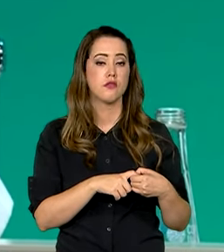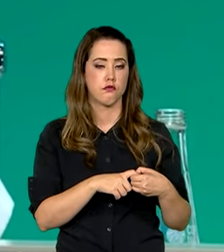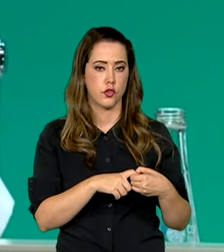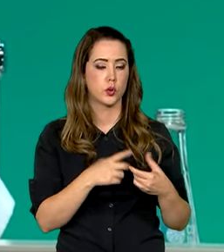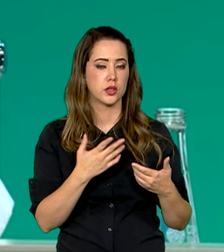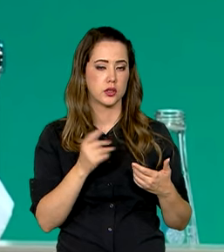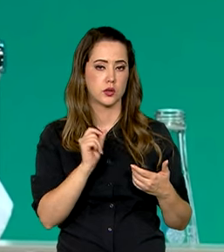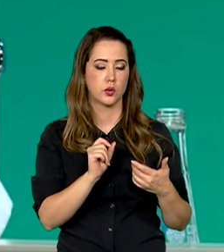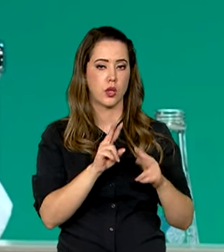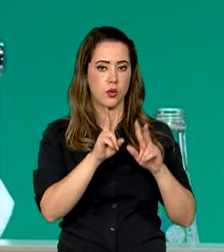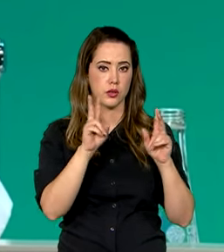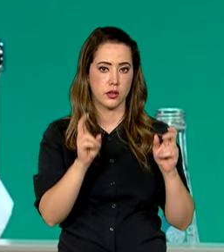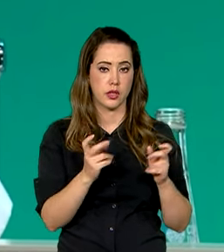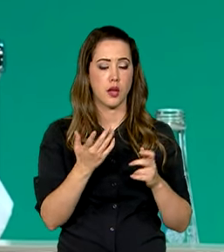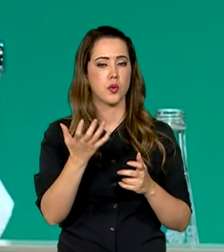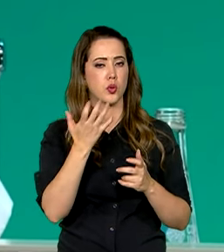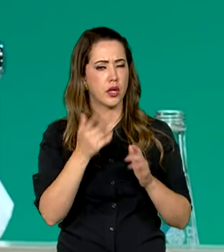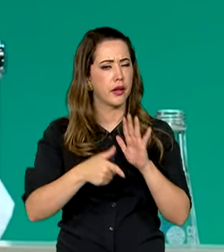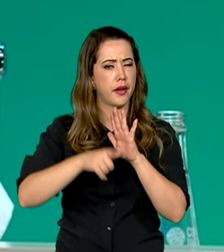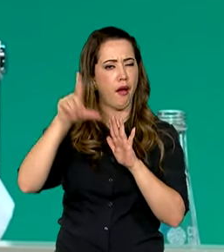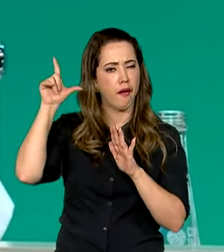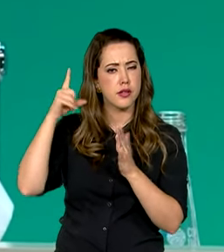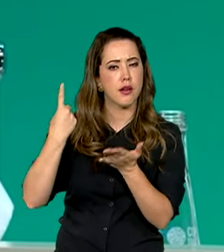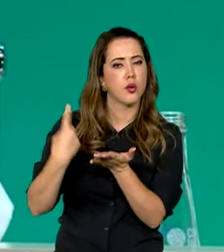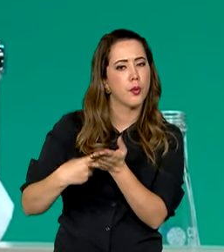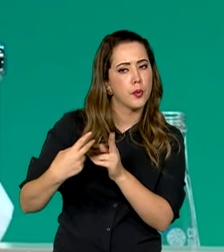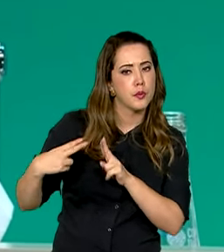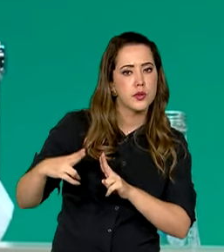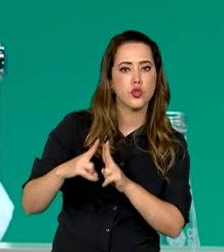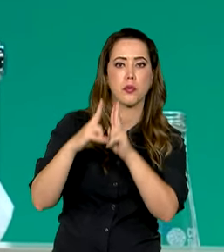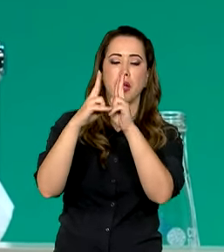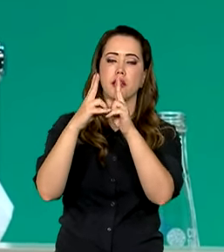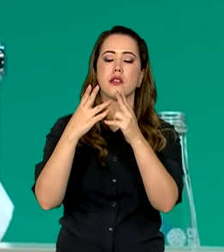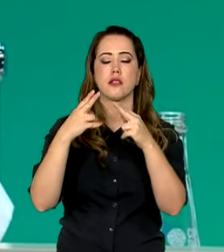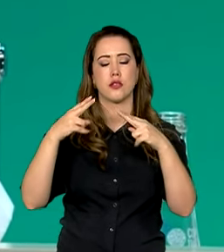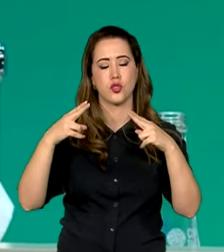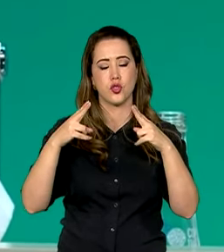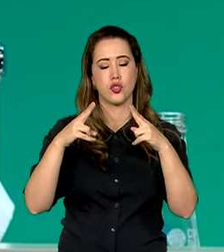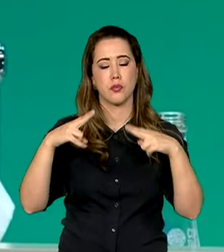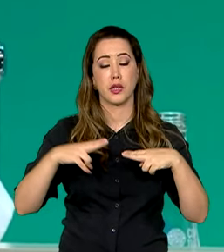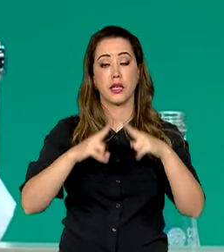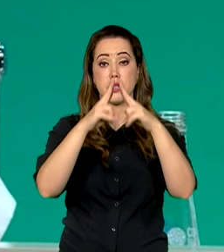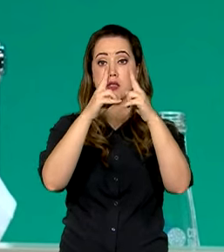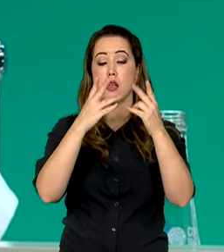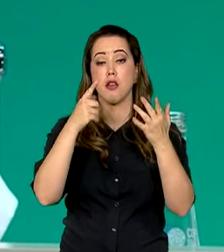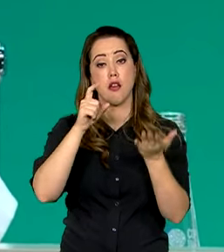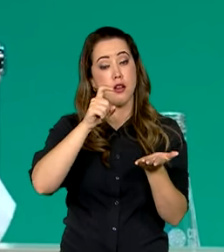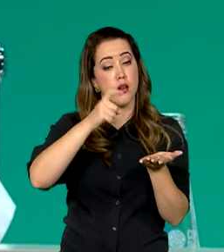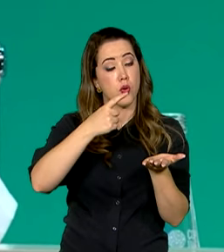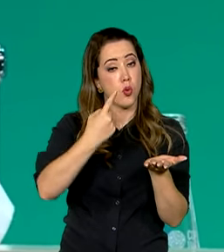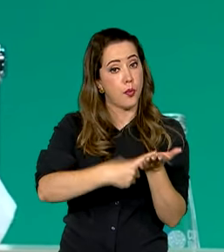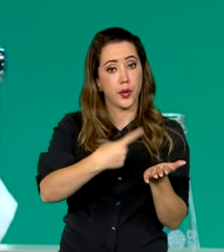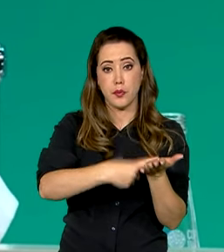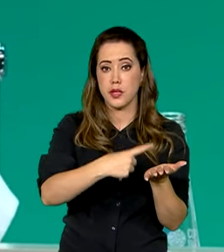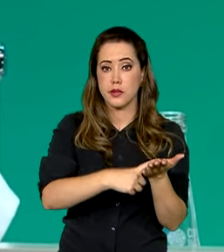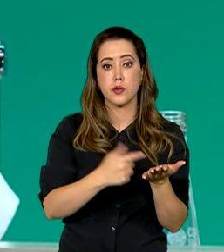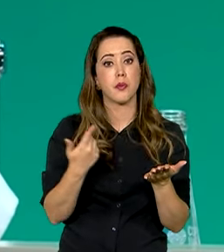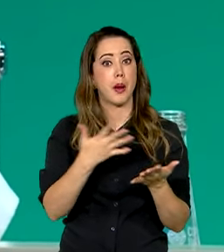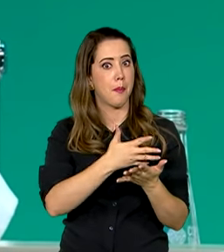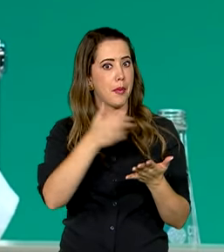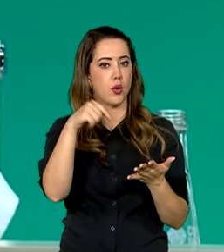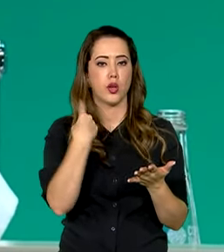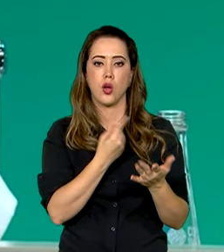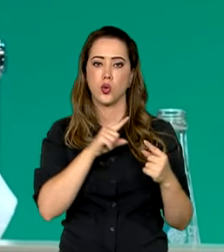apresentadas na Conferência de Paris, atualizando esses valores para aumentar a nossa ambição.